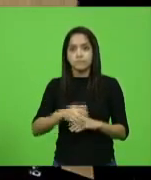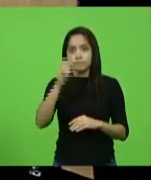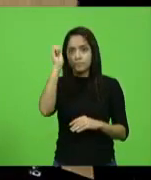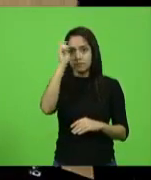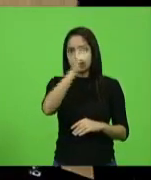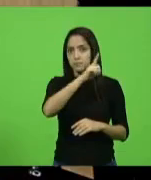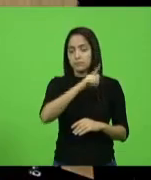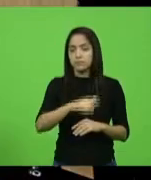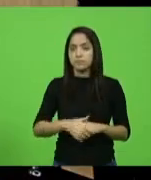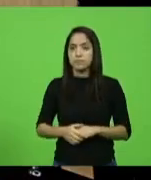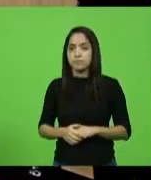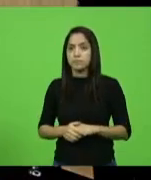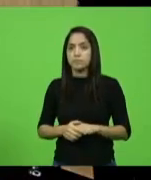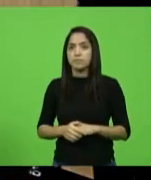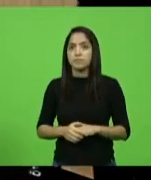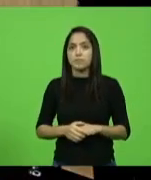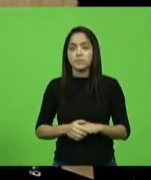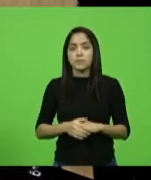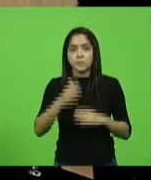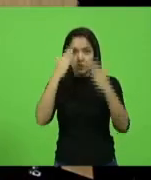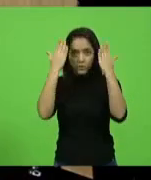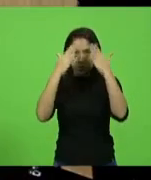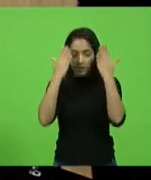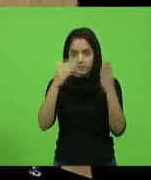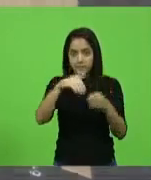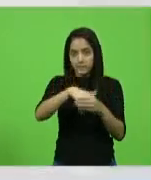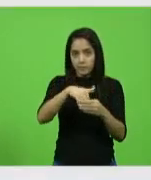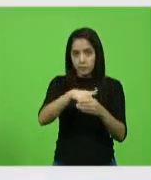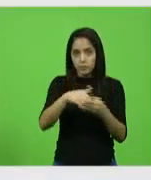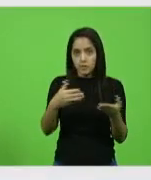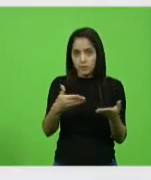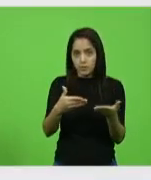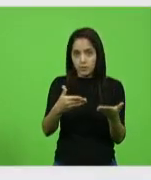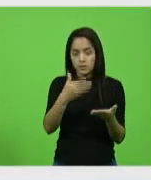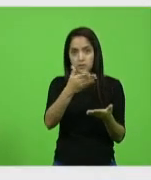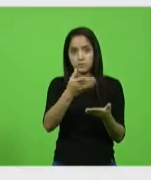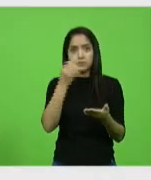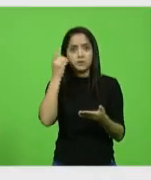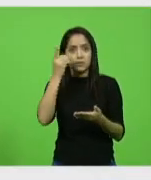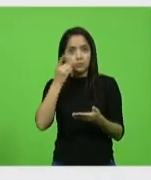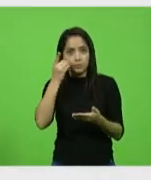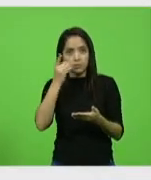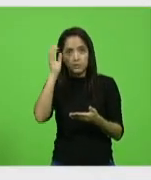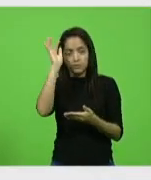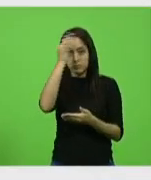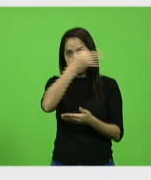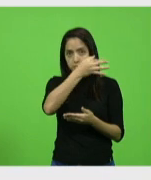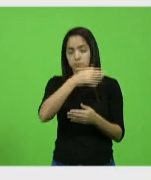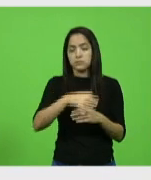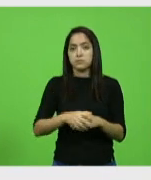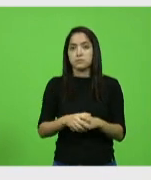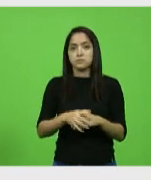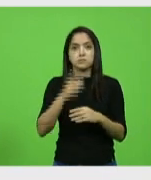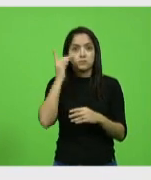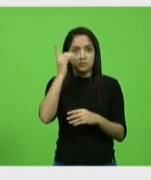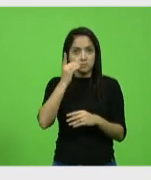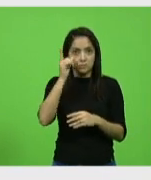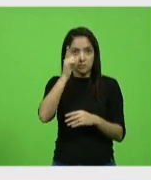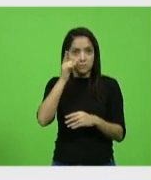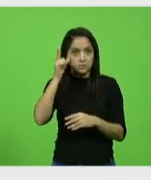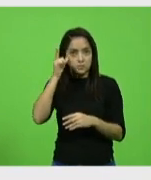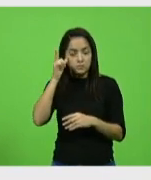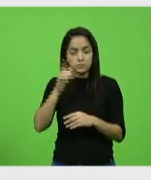O deputado José Milton Schaefer vota no deputado Fabiano da Luz, no deputado Laércio